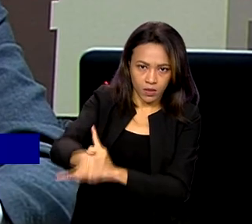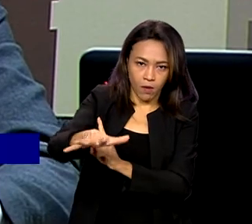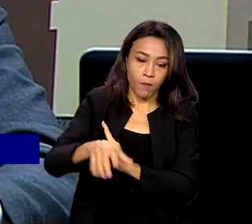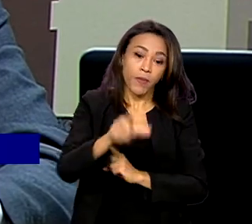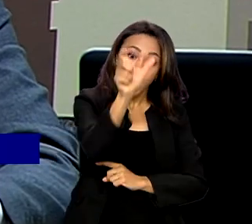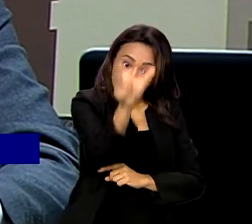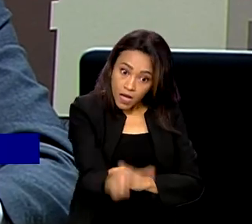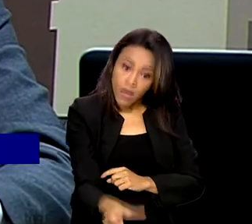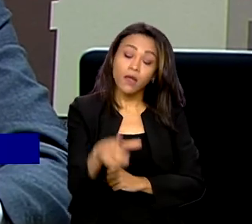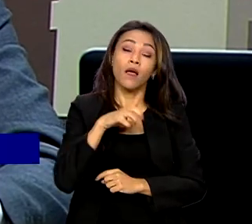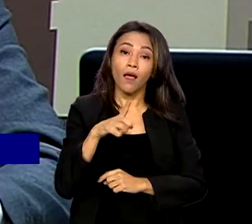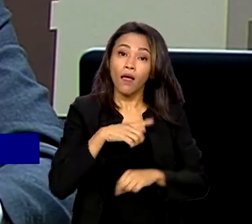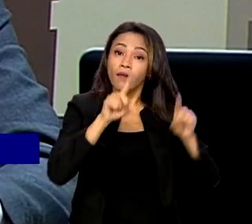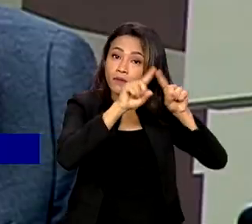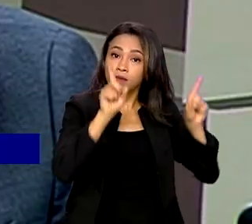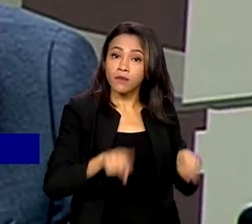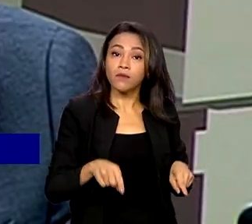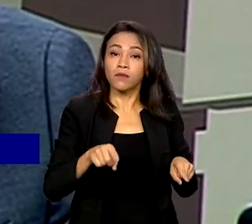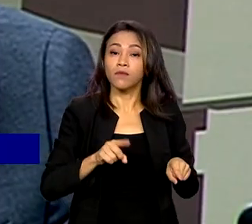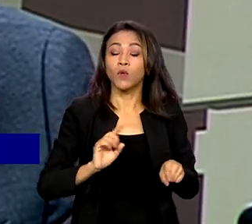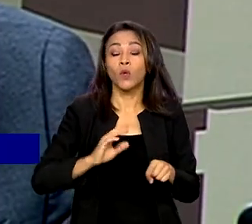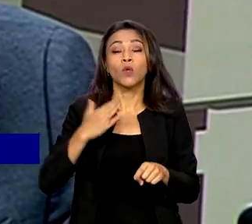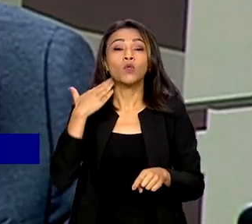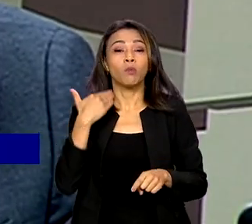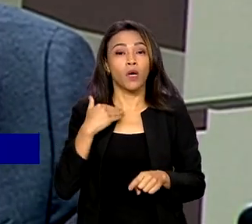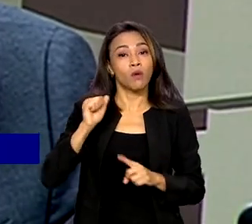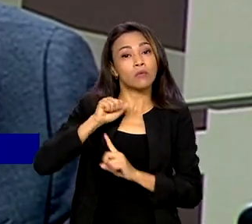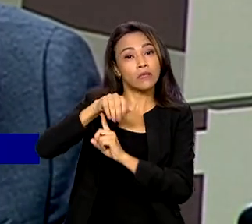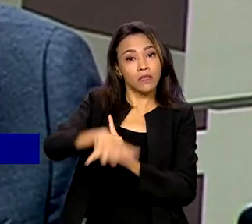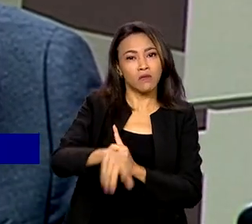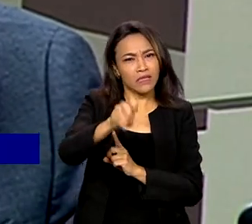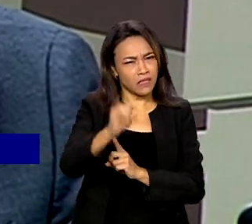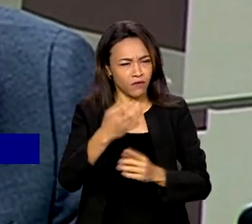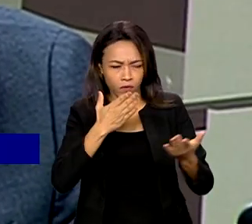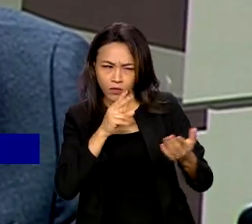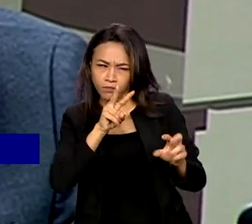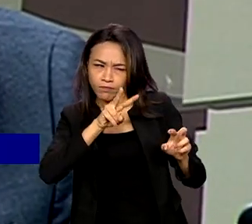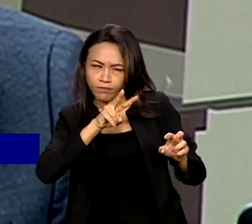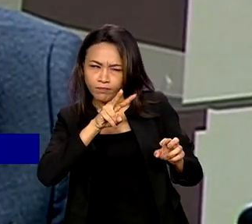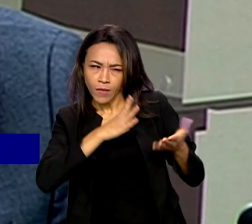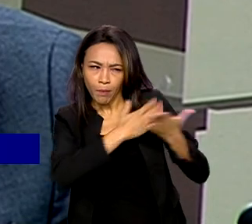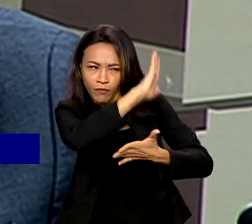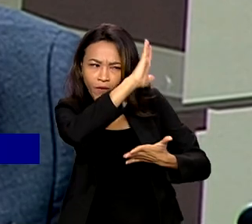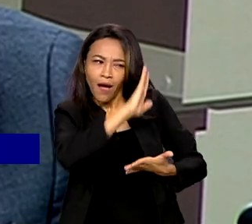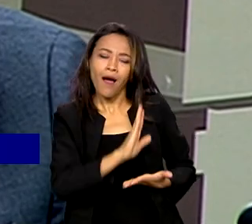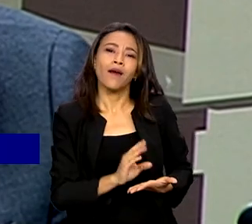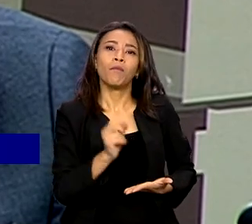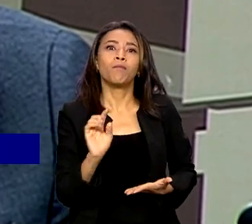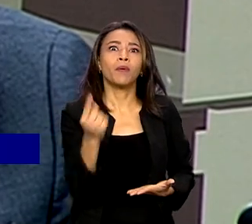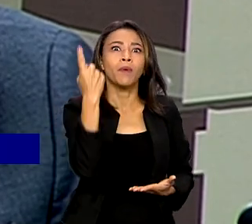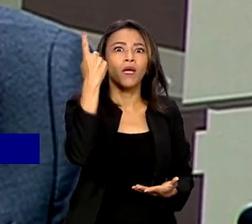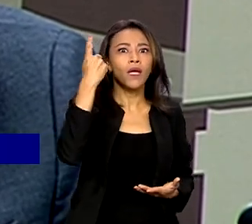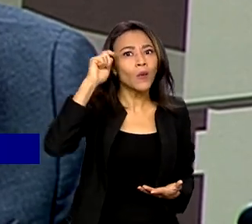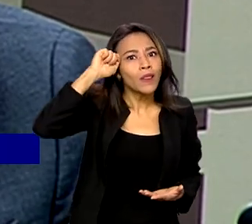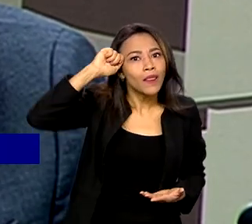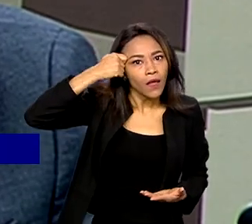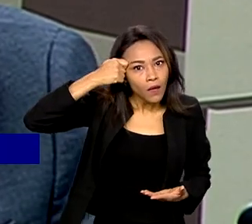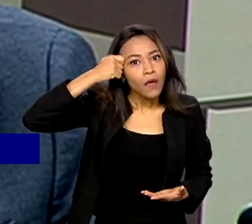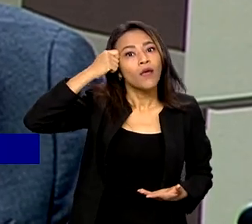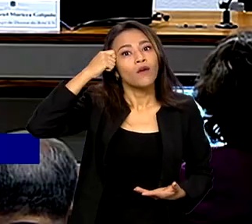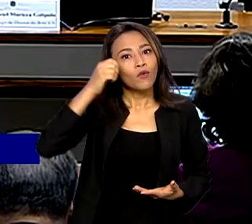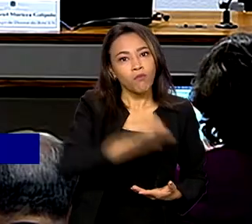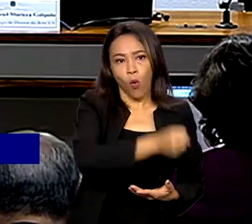é servidor de carreira do Banco Central. Se for aprovado pelo plenário do Senado, Ailton será o primeiro negro na história do BC